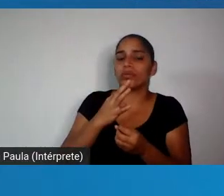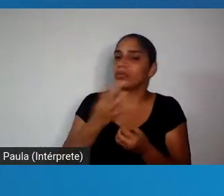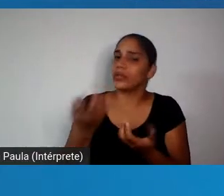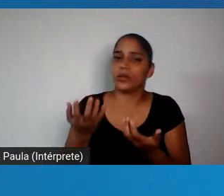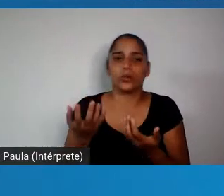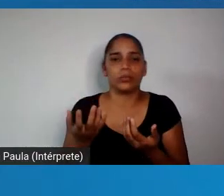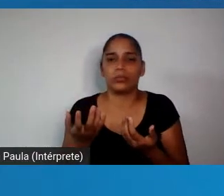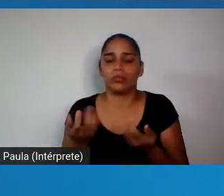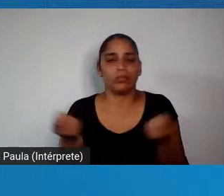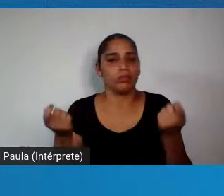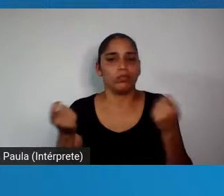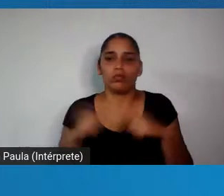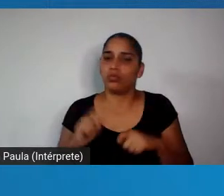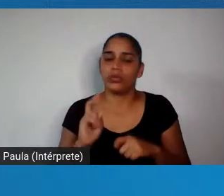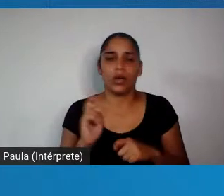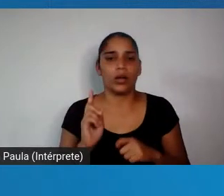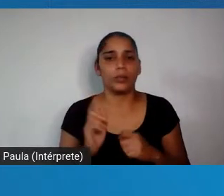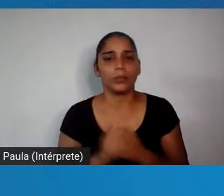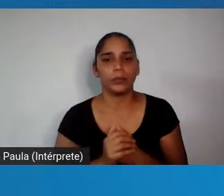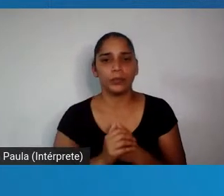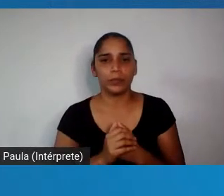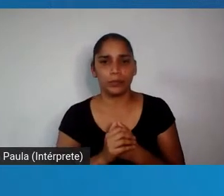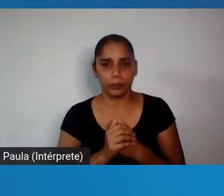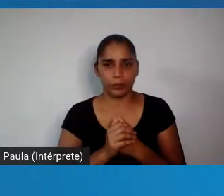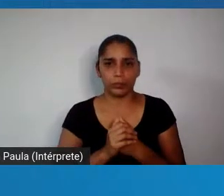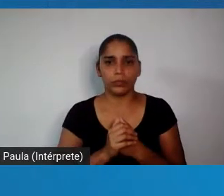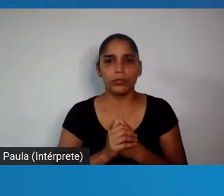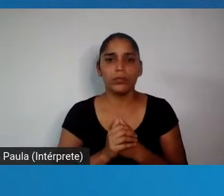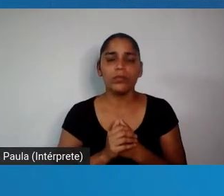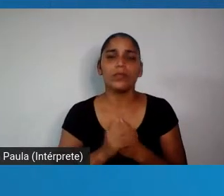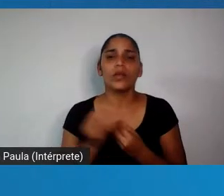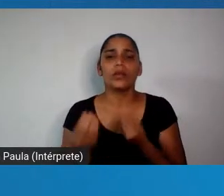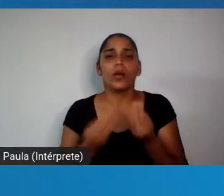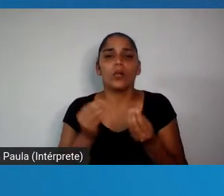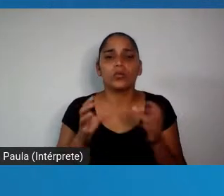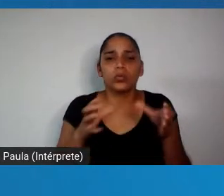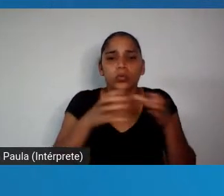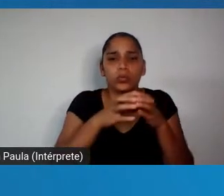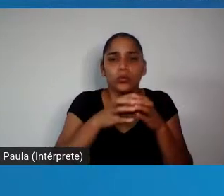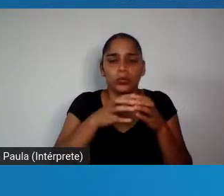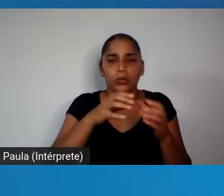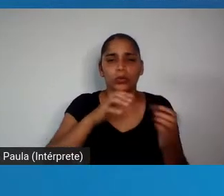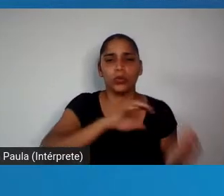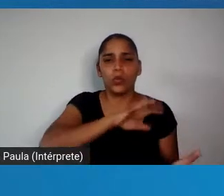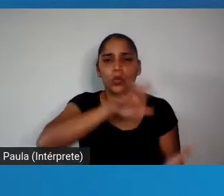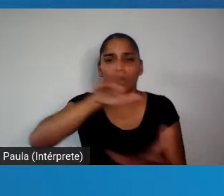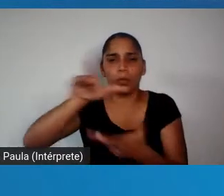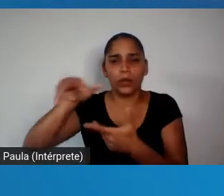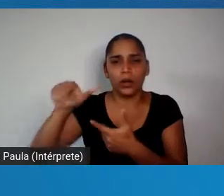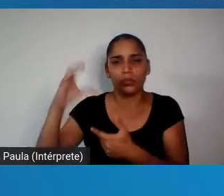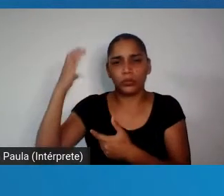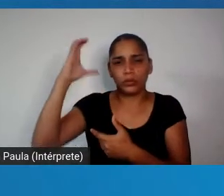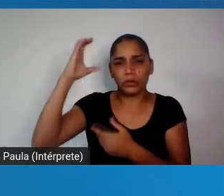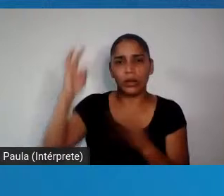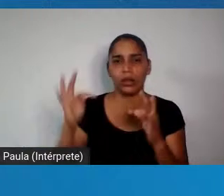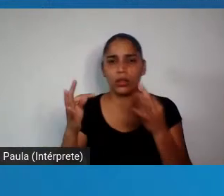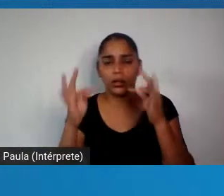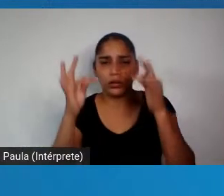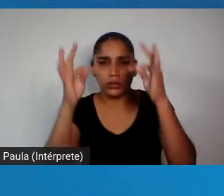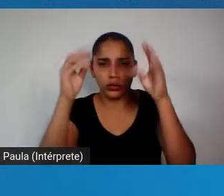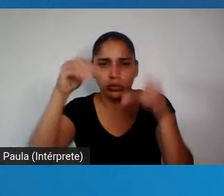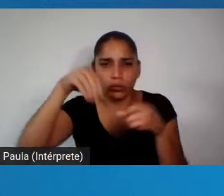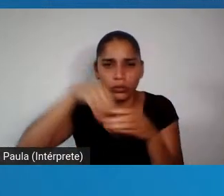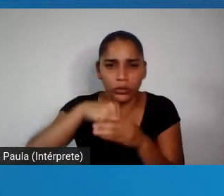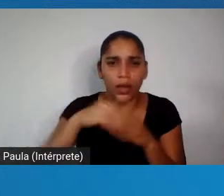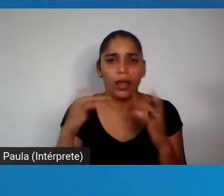a gente está numa situação que até para ter uma ação cooperativa global, a ciência, tecnologia e inovação, elas são cruciais, e as